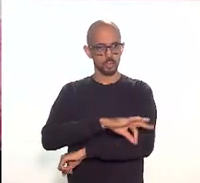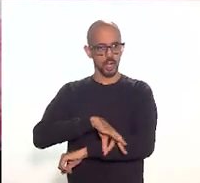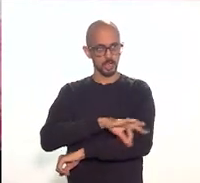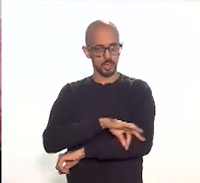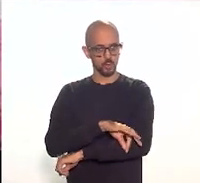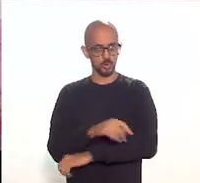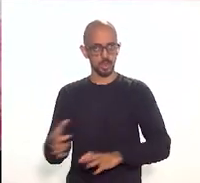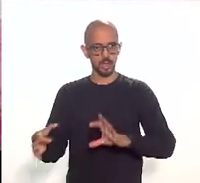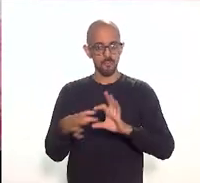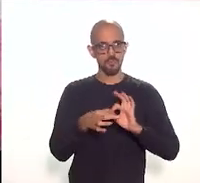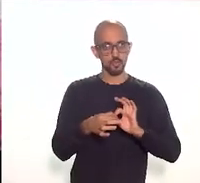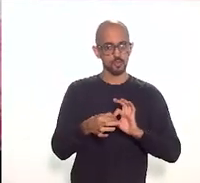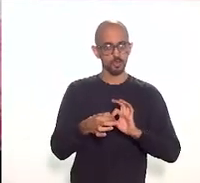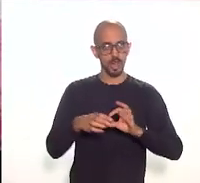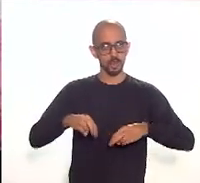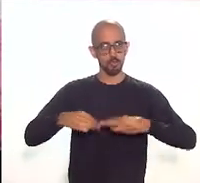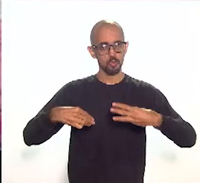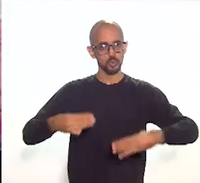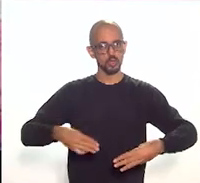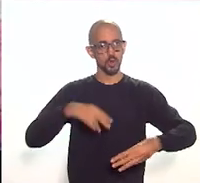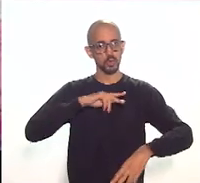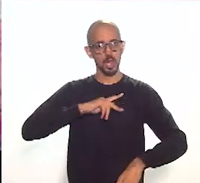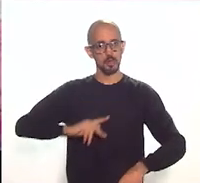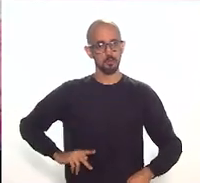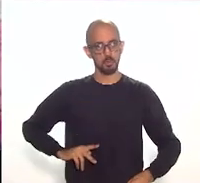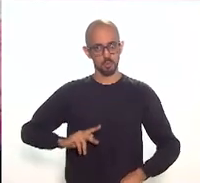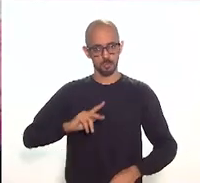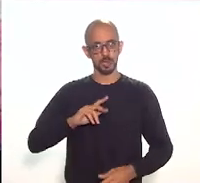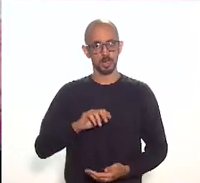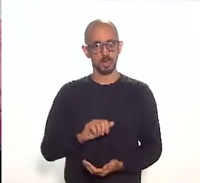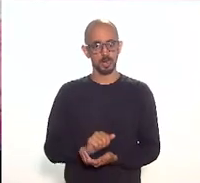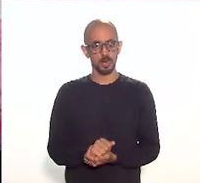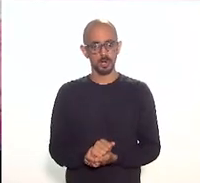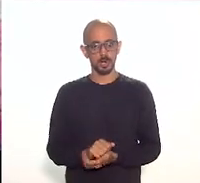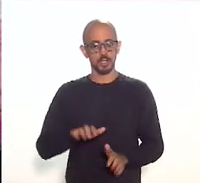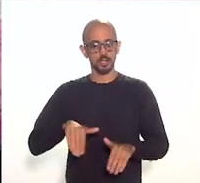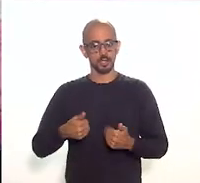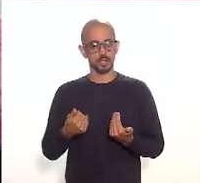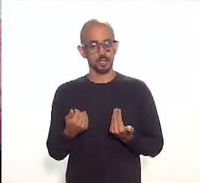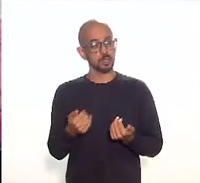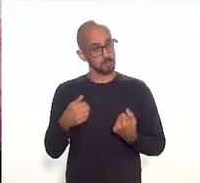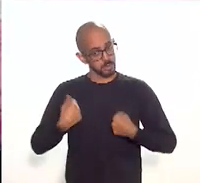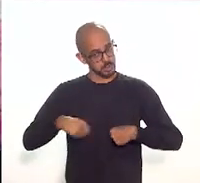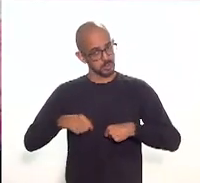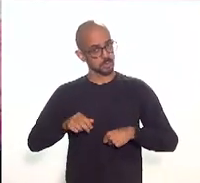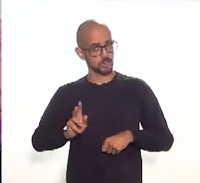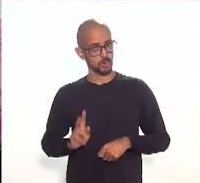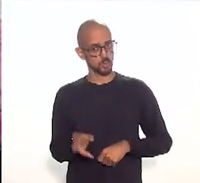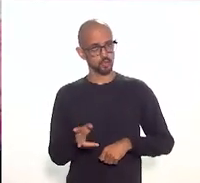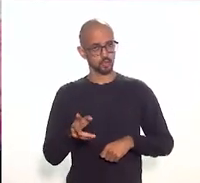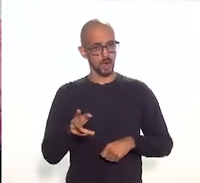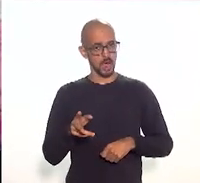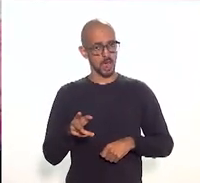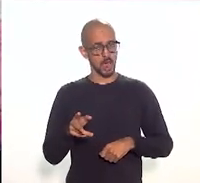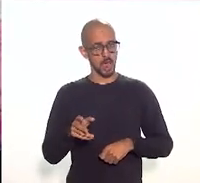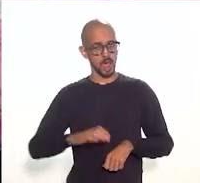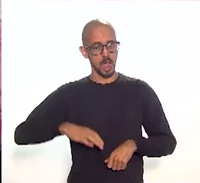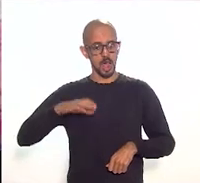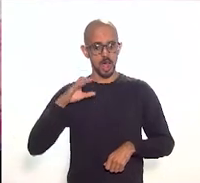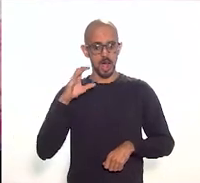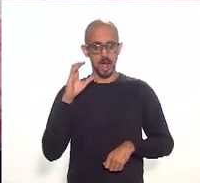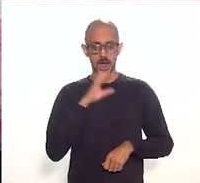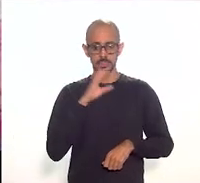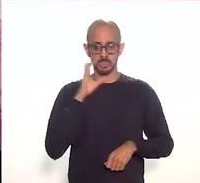vinculado ao Museu da República e, em nosso entendimento, assim deve continuar. A aceleração da tramitação